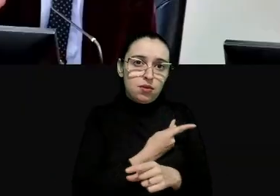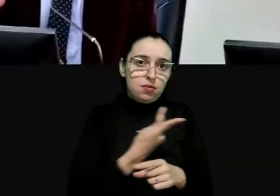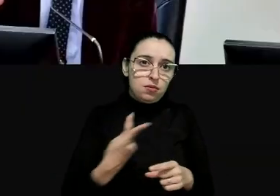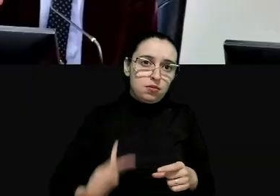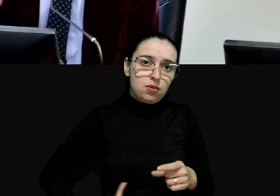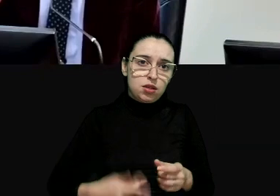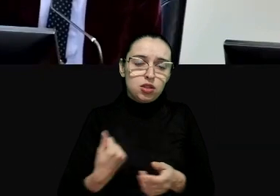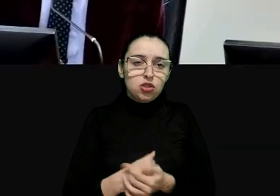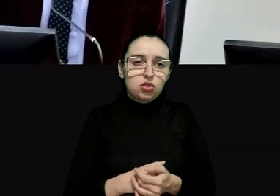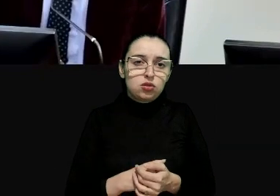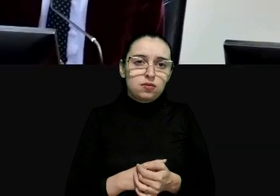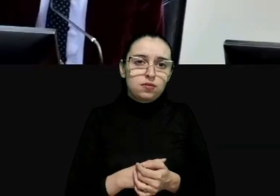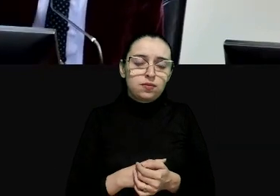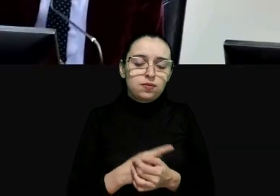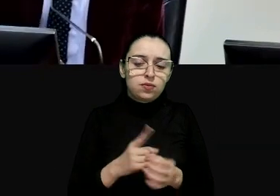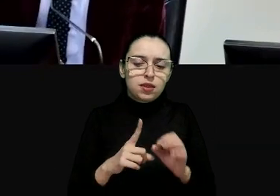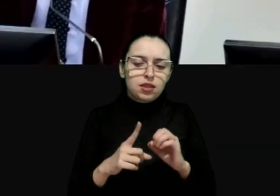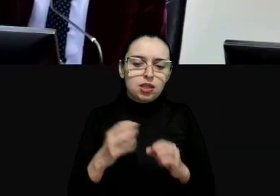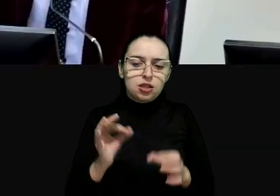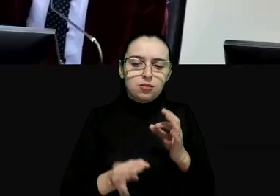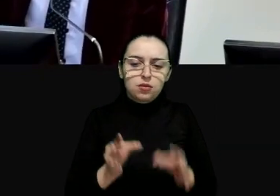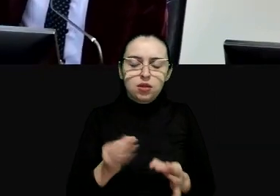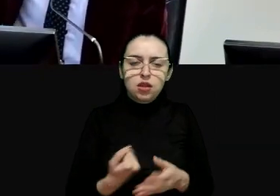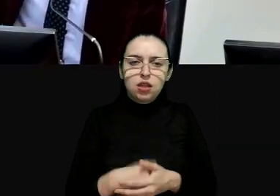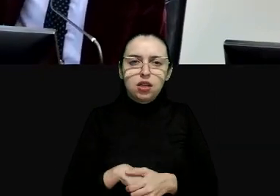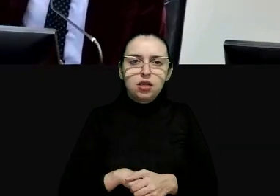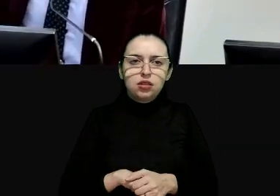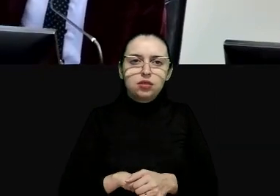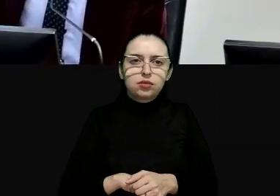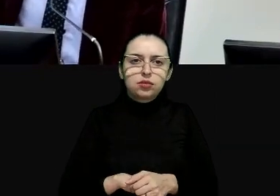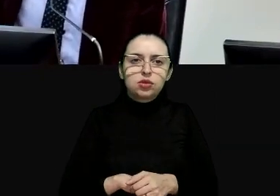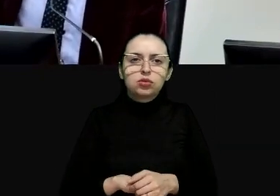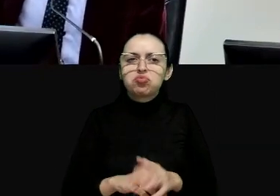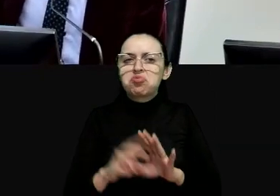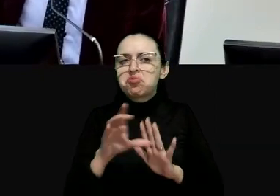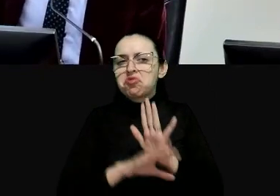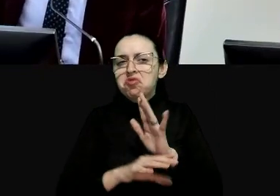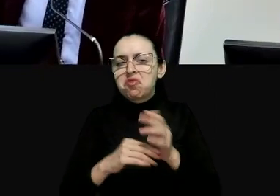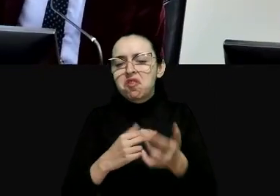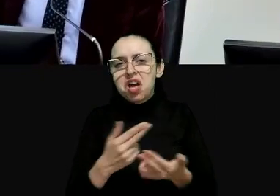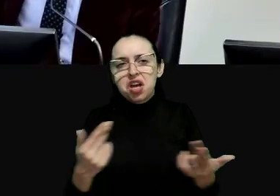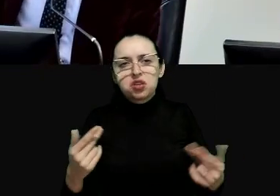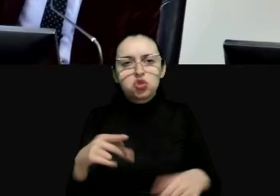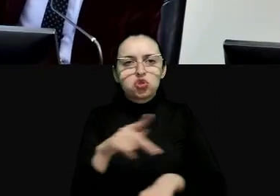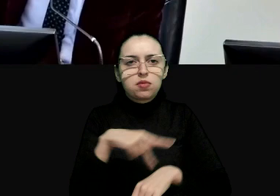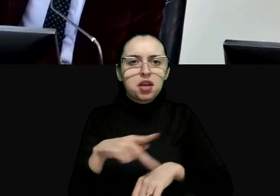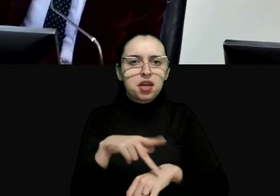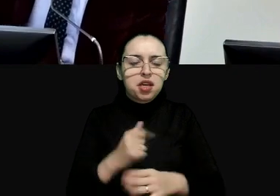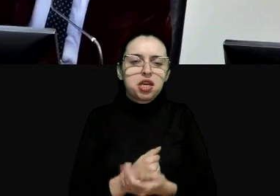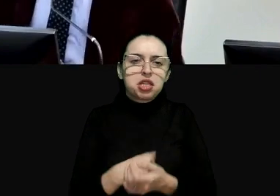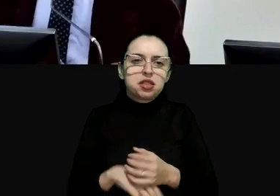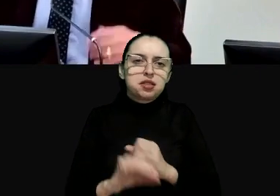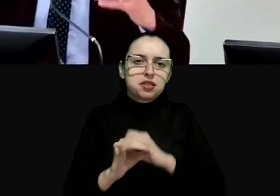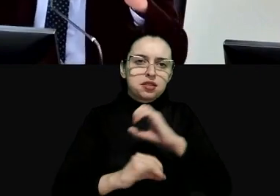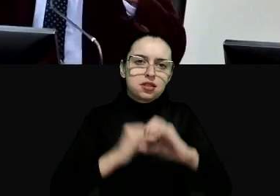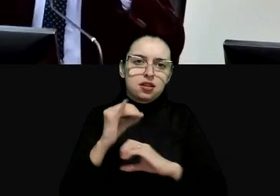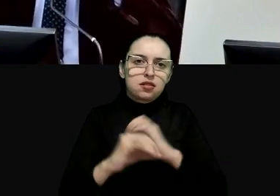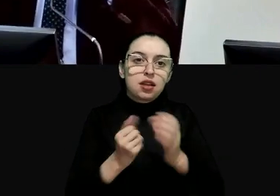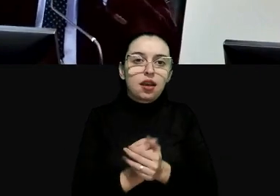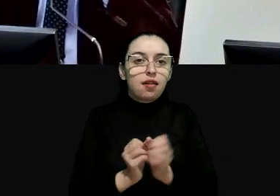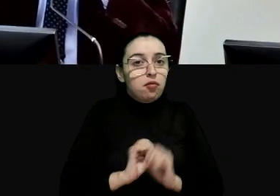porque antes na constitucional mexicana na constitucional de Weimar na constitucional italiana